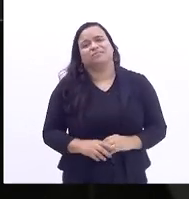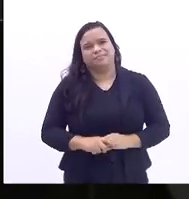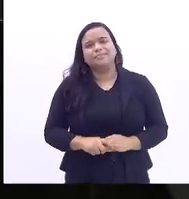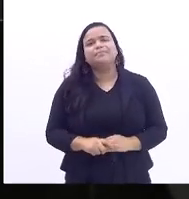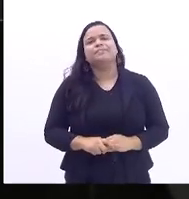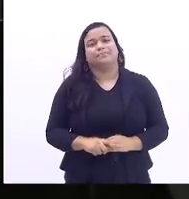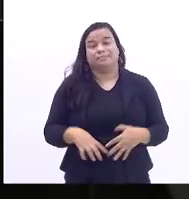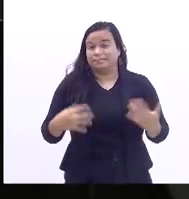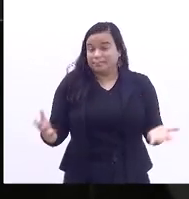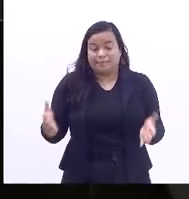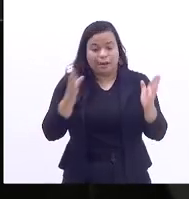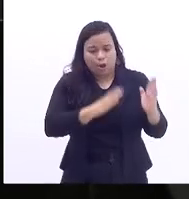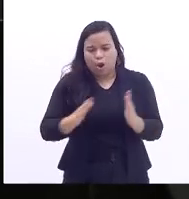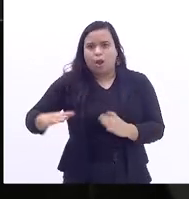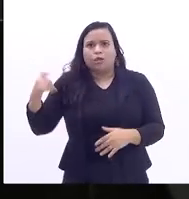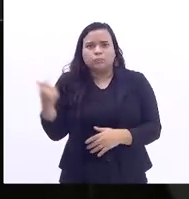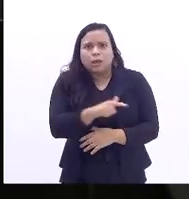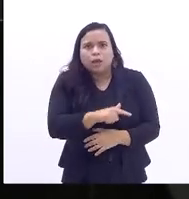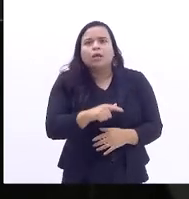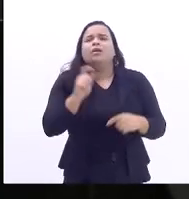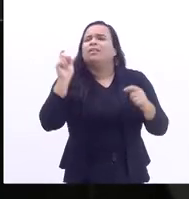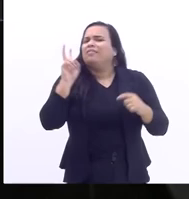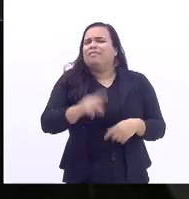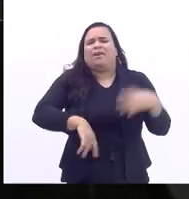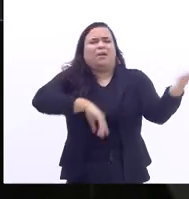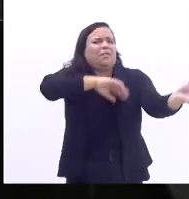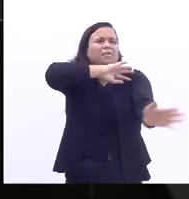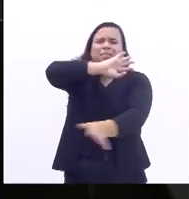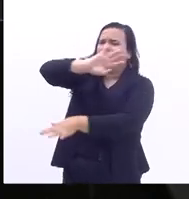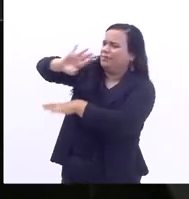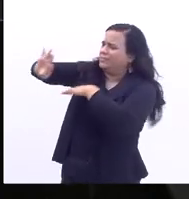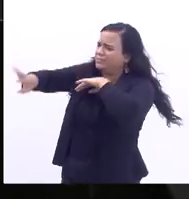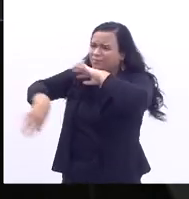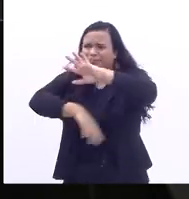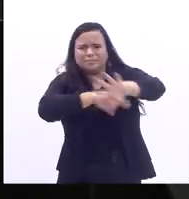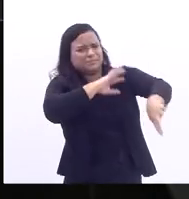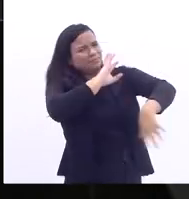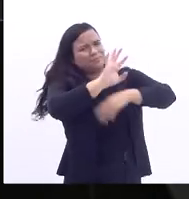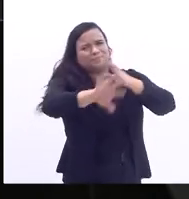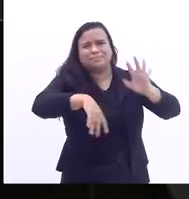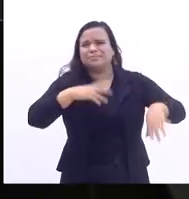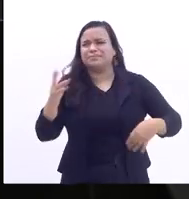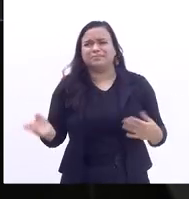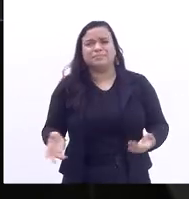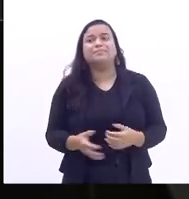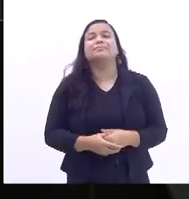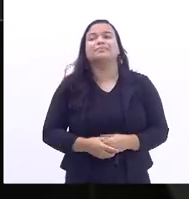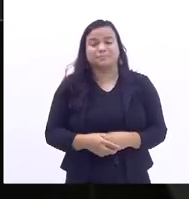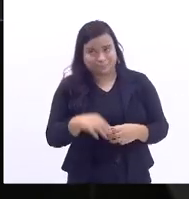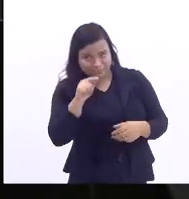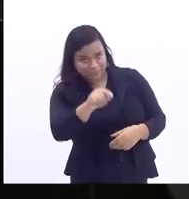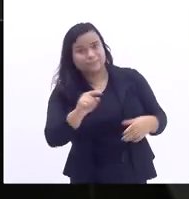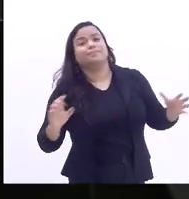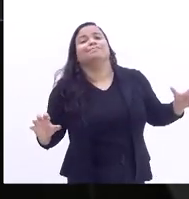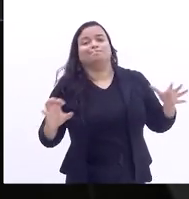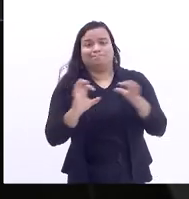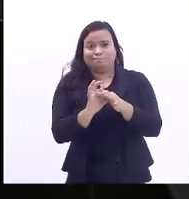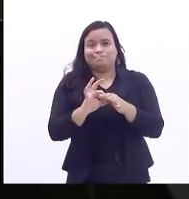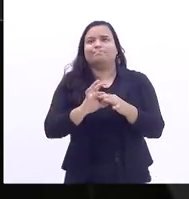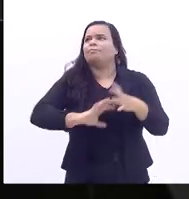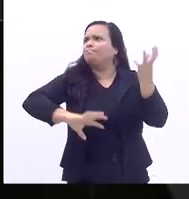a desorganização será ampla, geral e restrita, associada às grandes